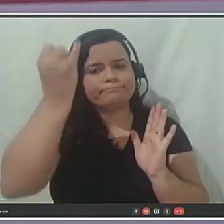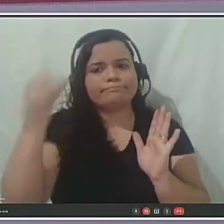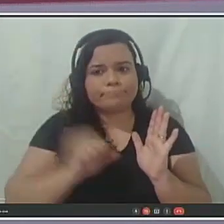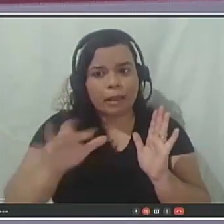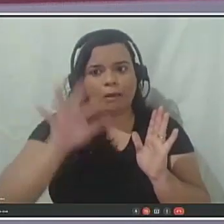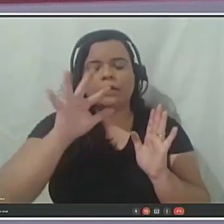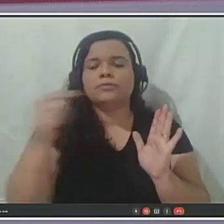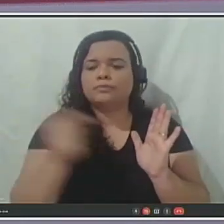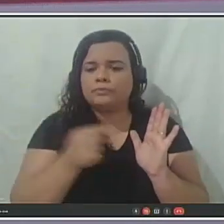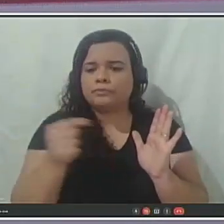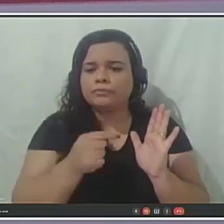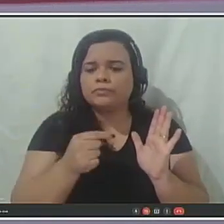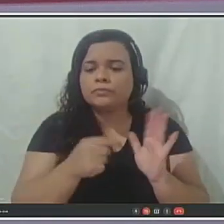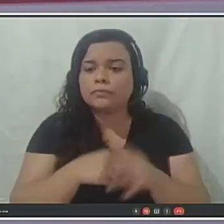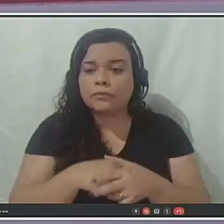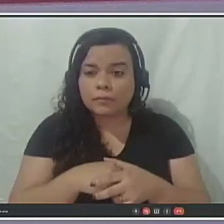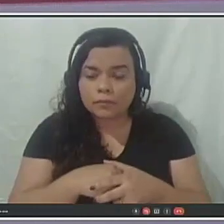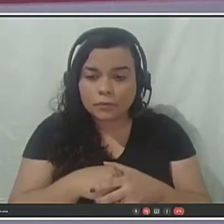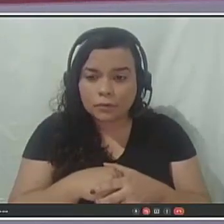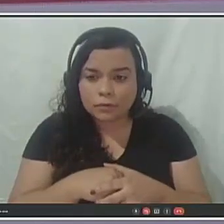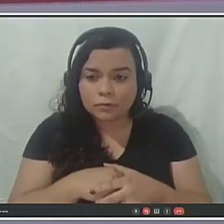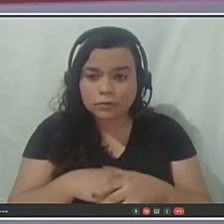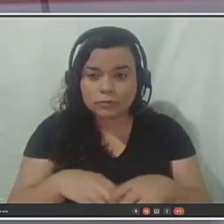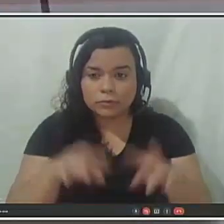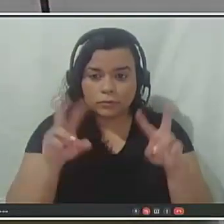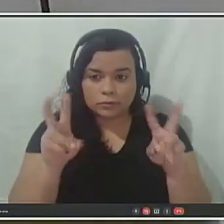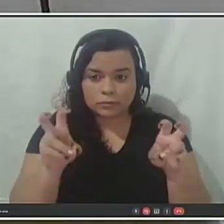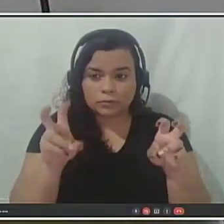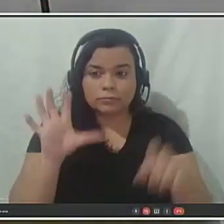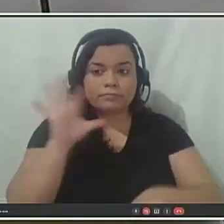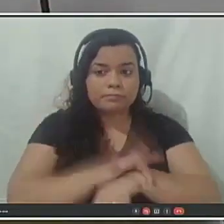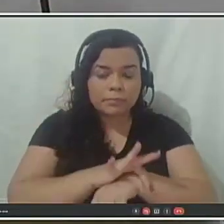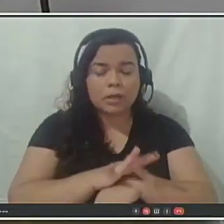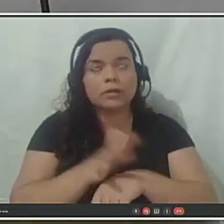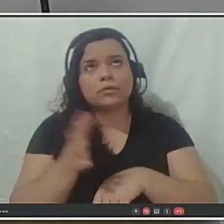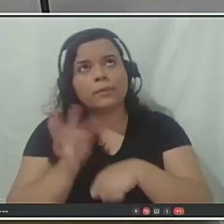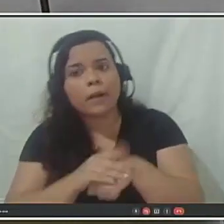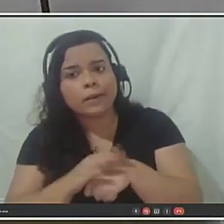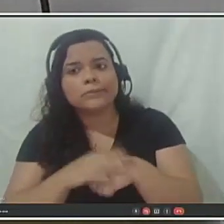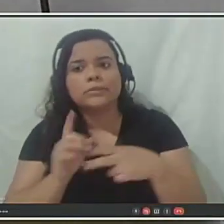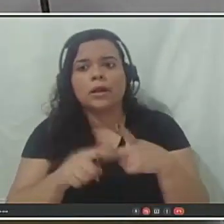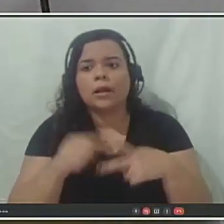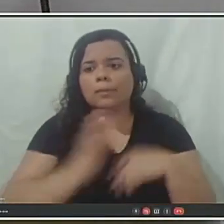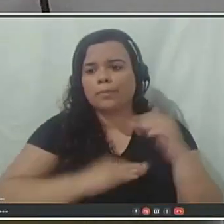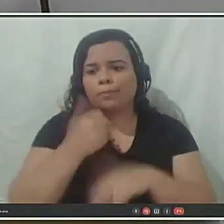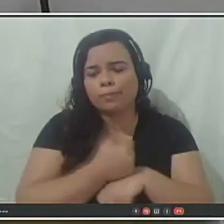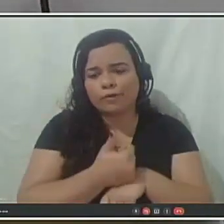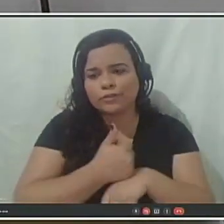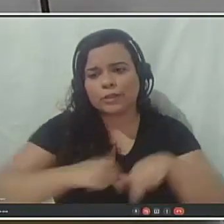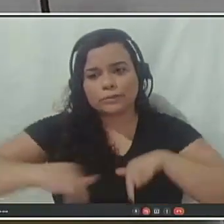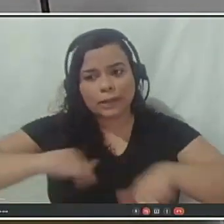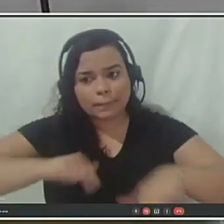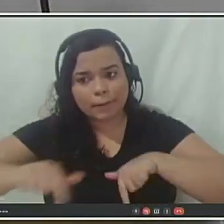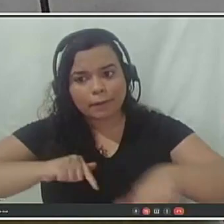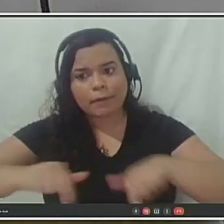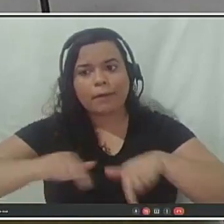Motivo de acidente, doença profissional do trabalho, lógico, tem que ter, contar, não foi culpa dele.